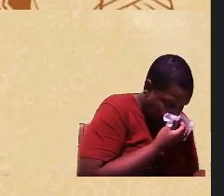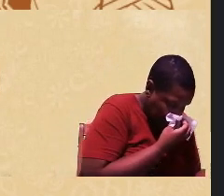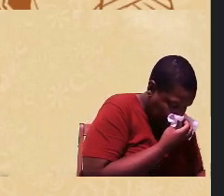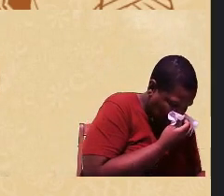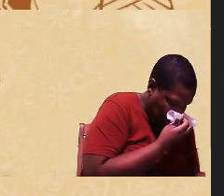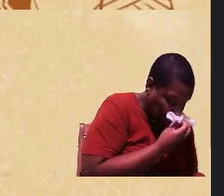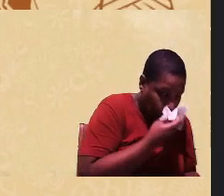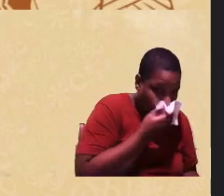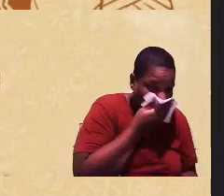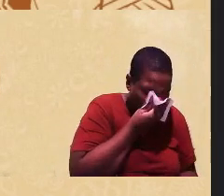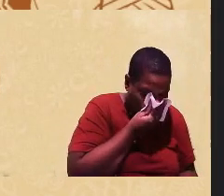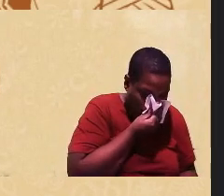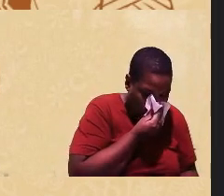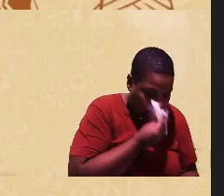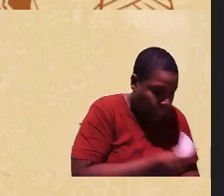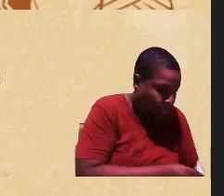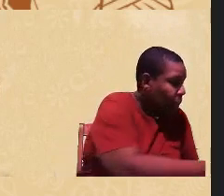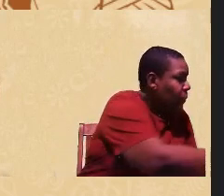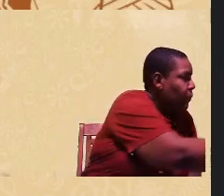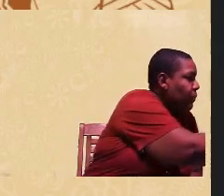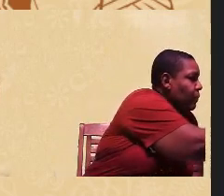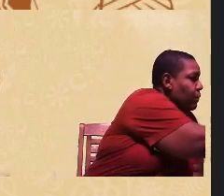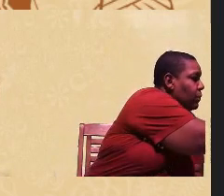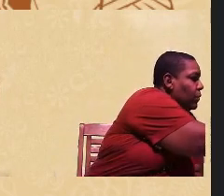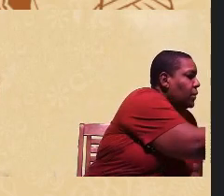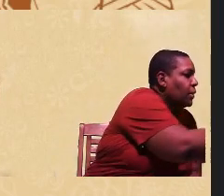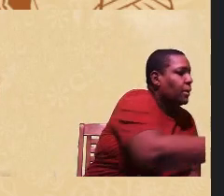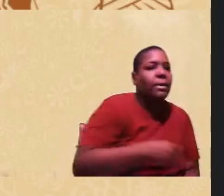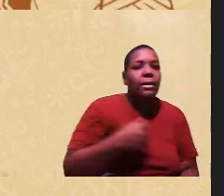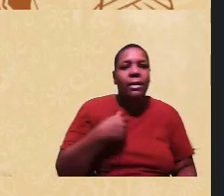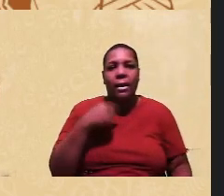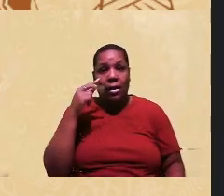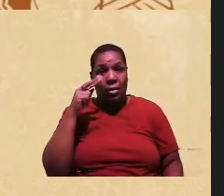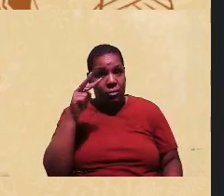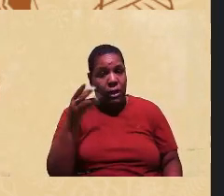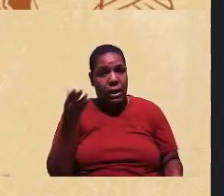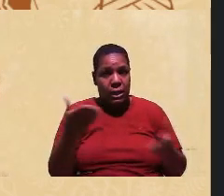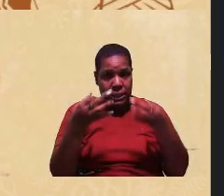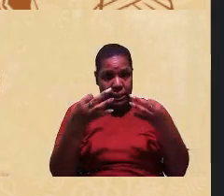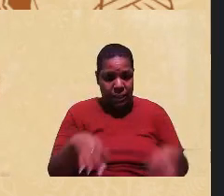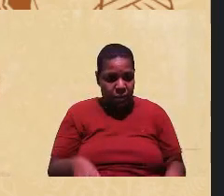Pronto eu vou compartilhar agora acho que vai dar só um minutinho